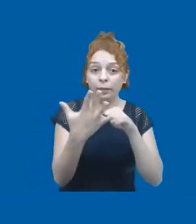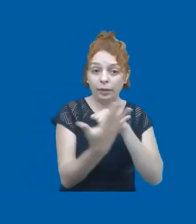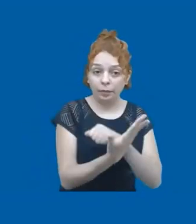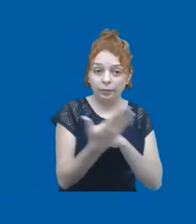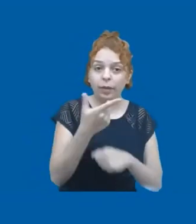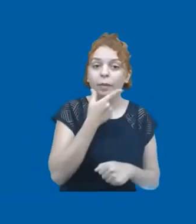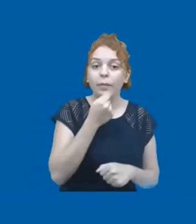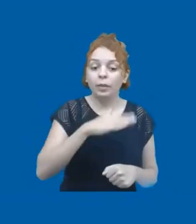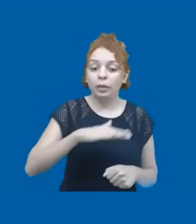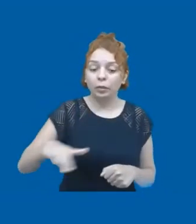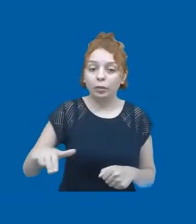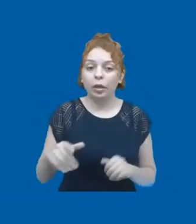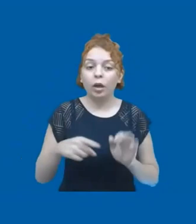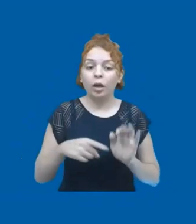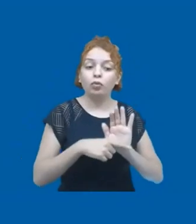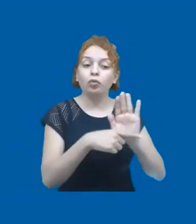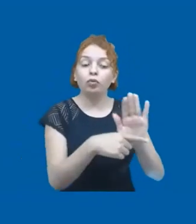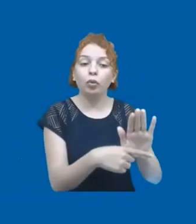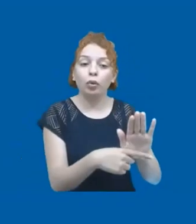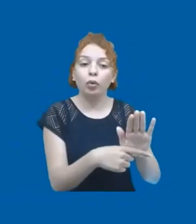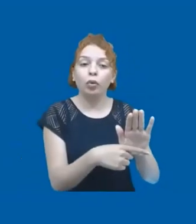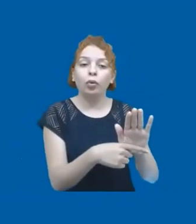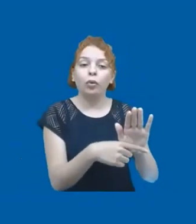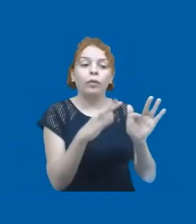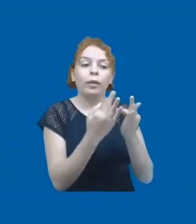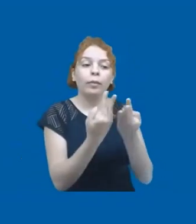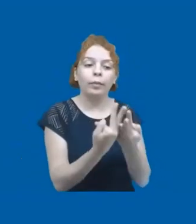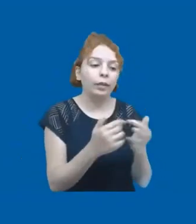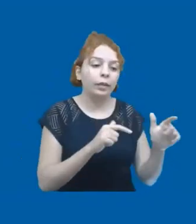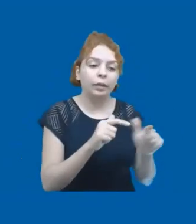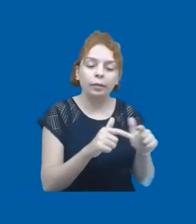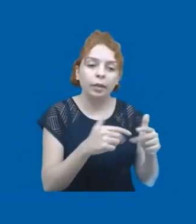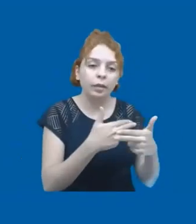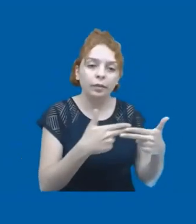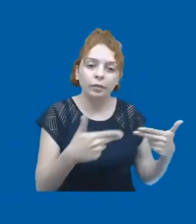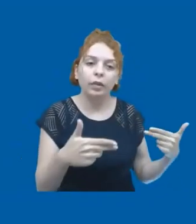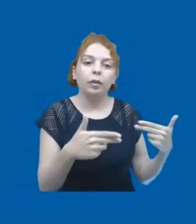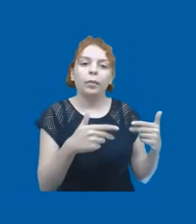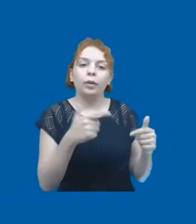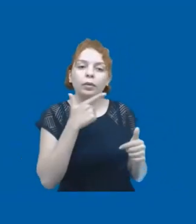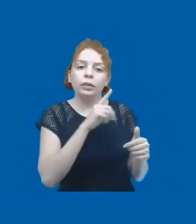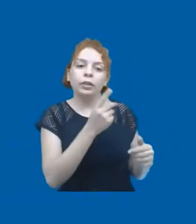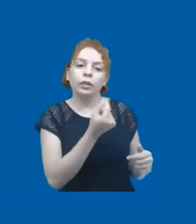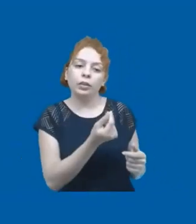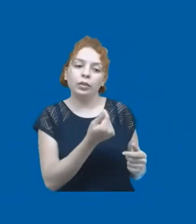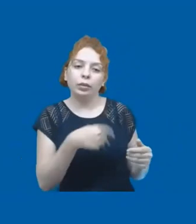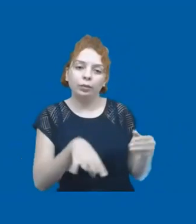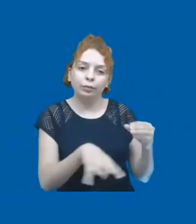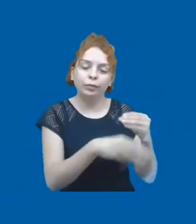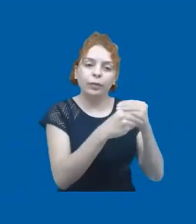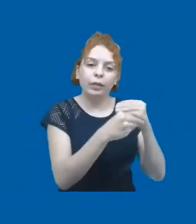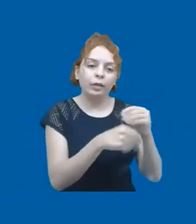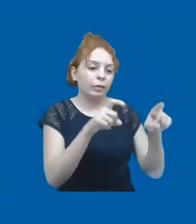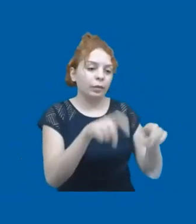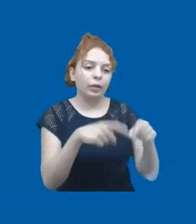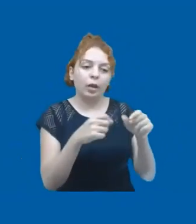acabaram ajudando os pais em tarefas de rotina, procurando uma renda adicional, às vezes no trabalho de campo, seguindo o